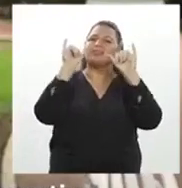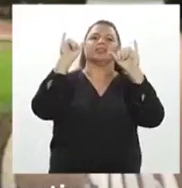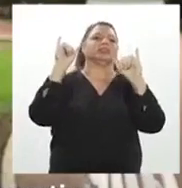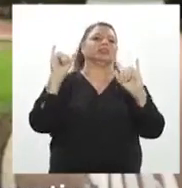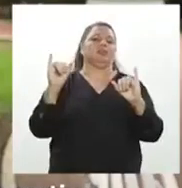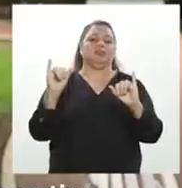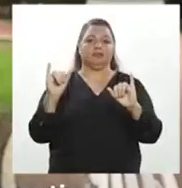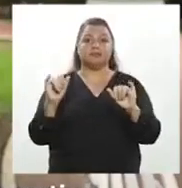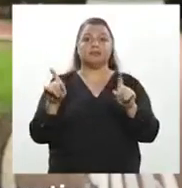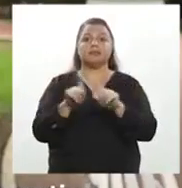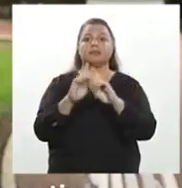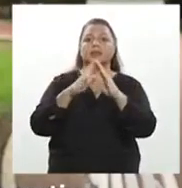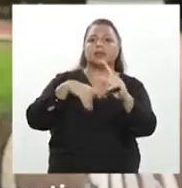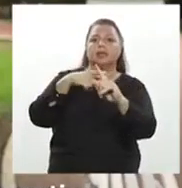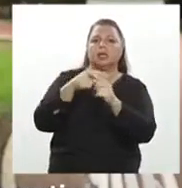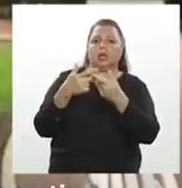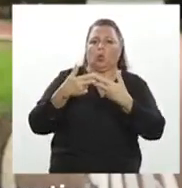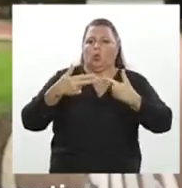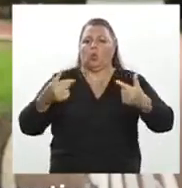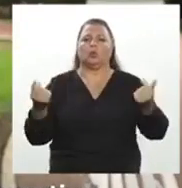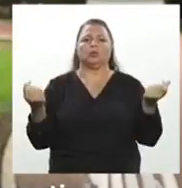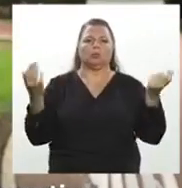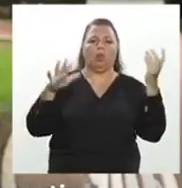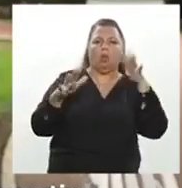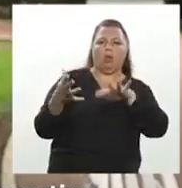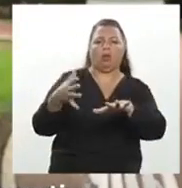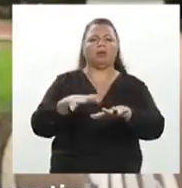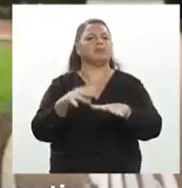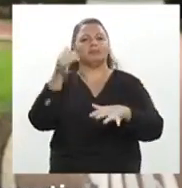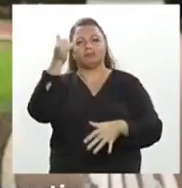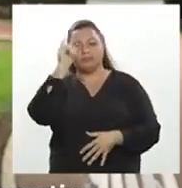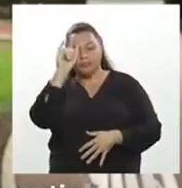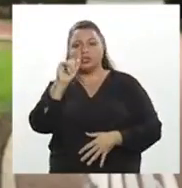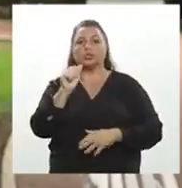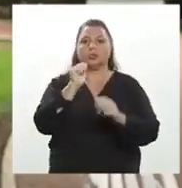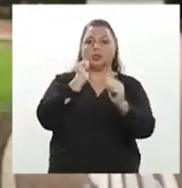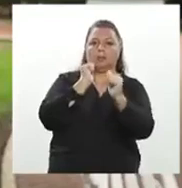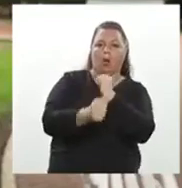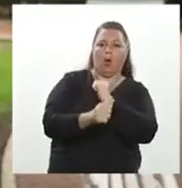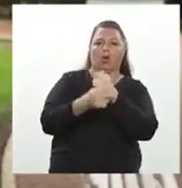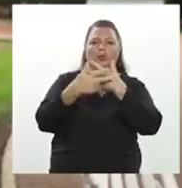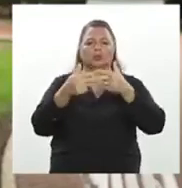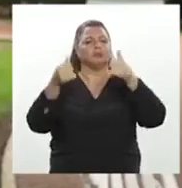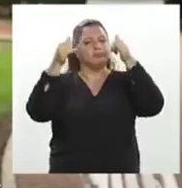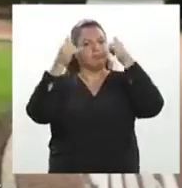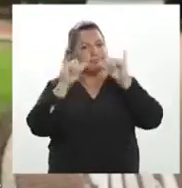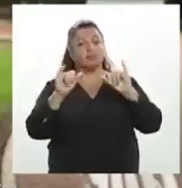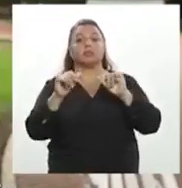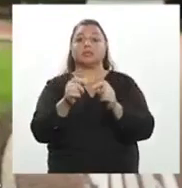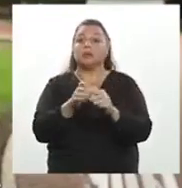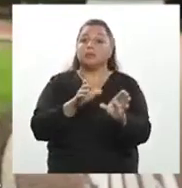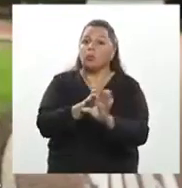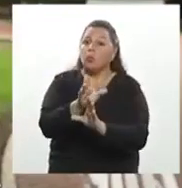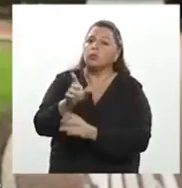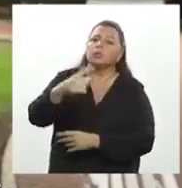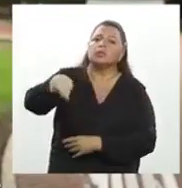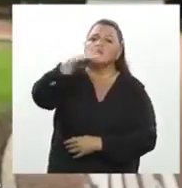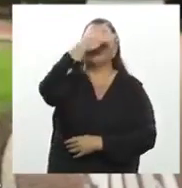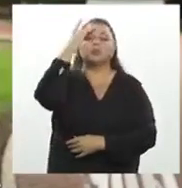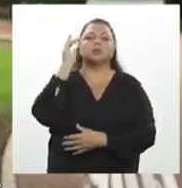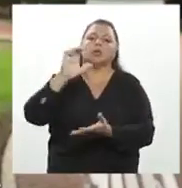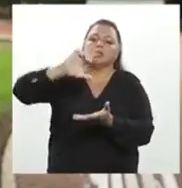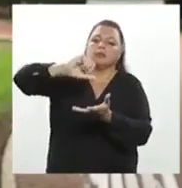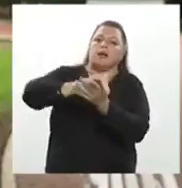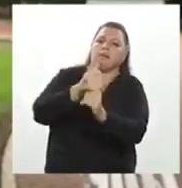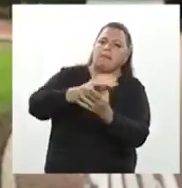públicas, religiosas, eventos esportivos. Orientem ainda a lavarem as mãos com água